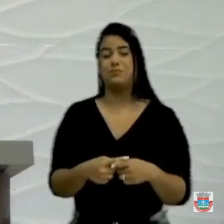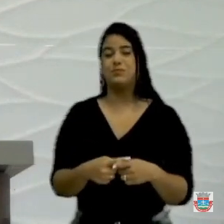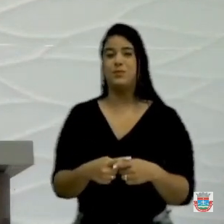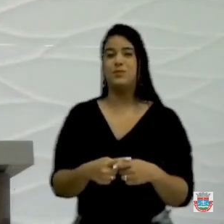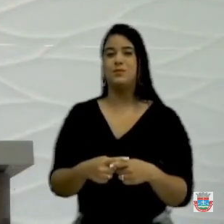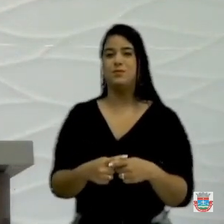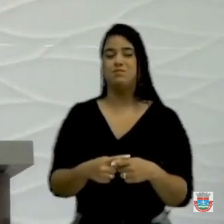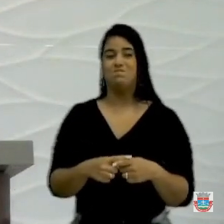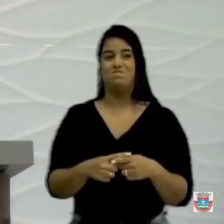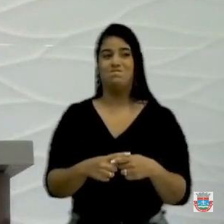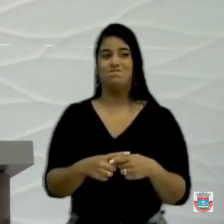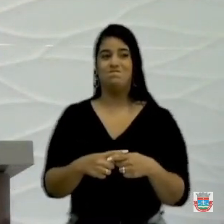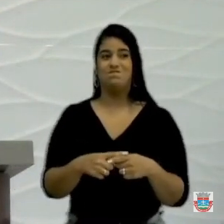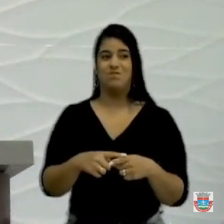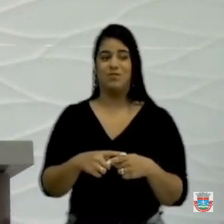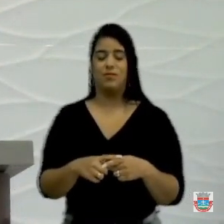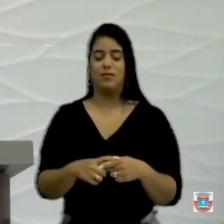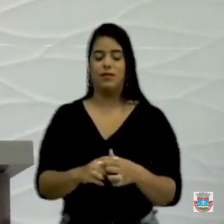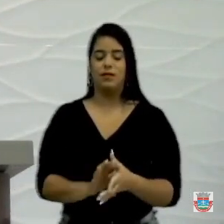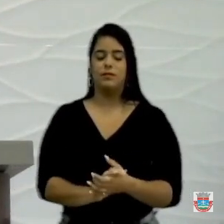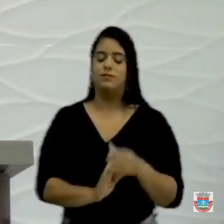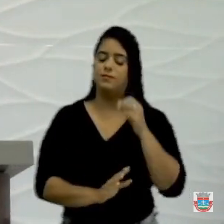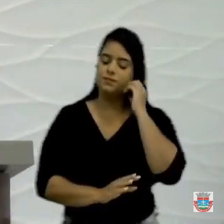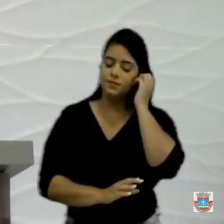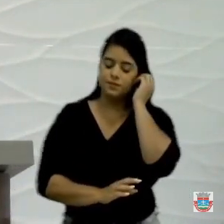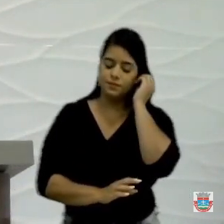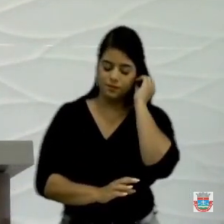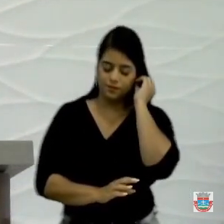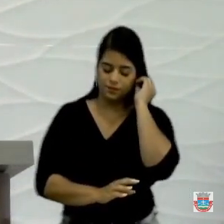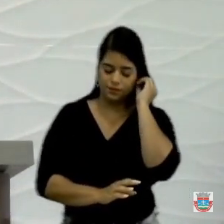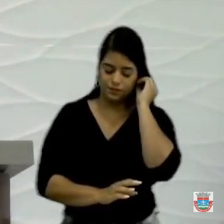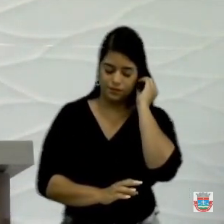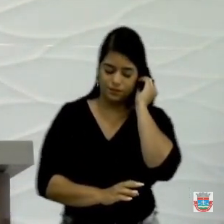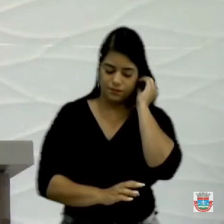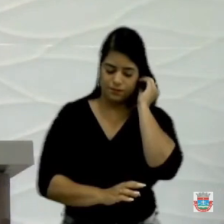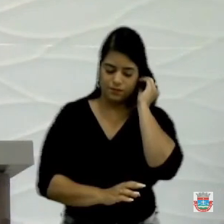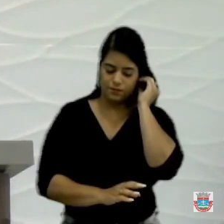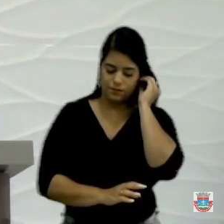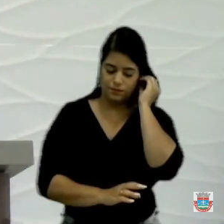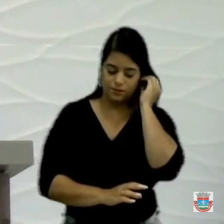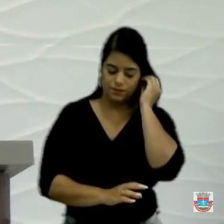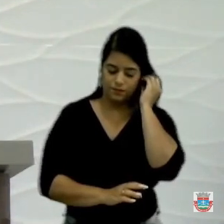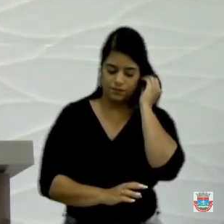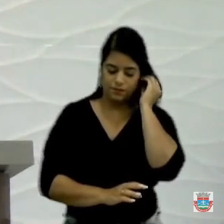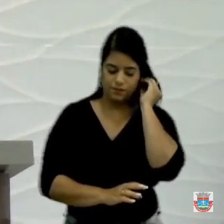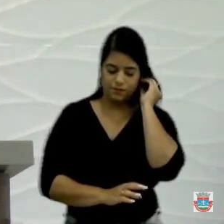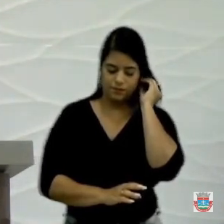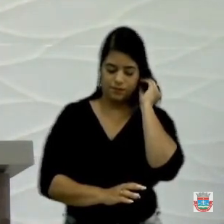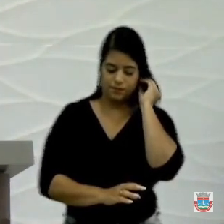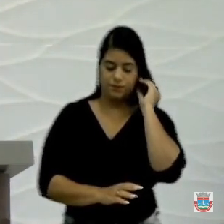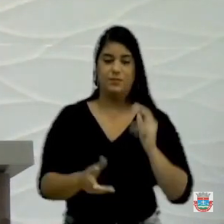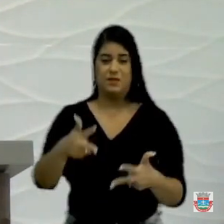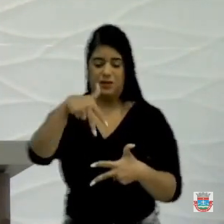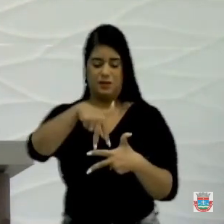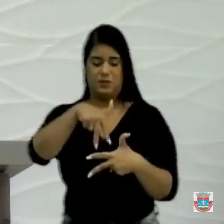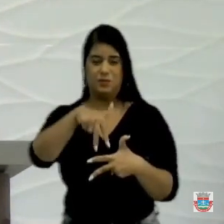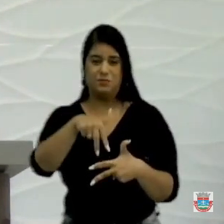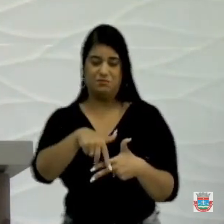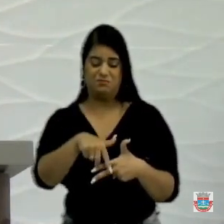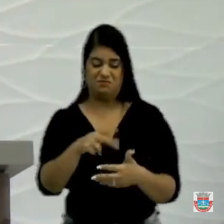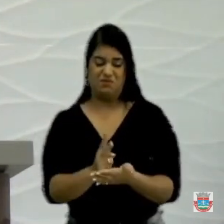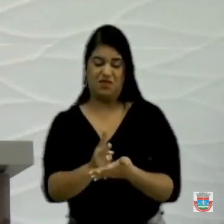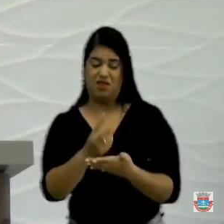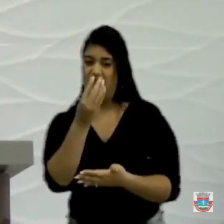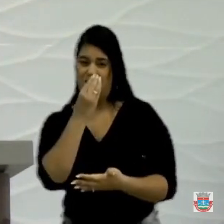colegas vereadores dessa casa, porque quando está aqui na tribuna, tem sempre um palhaço de lado fazendo graça. Aqui não é